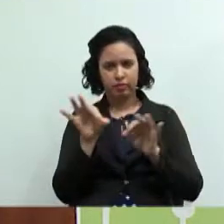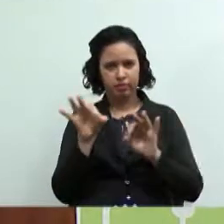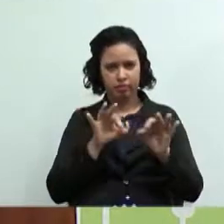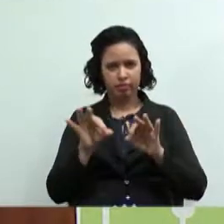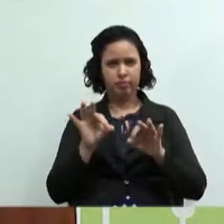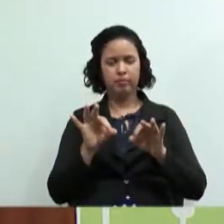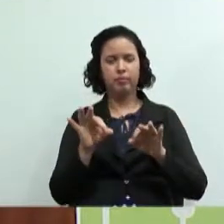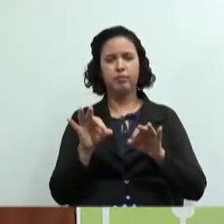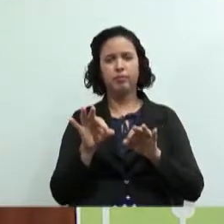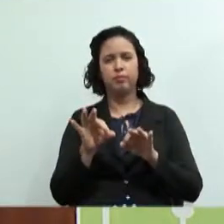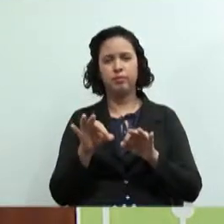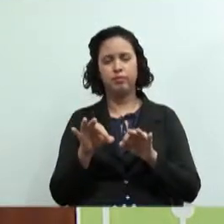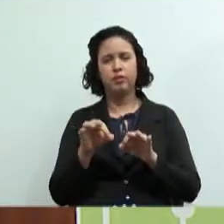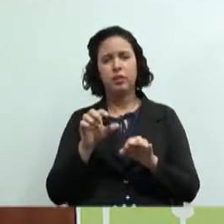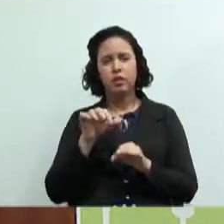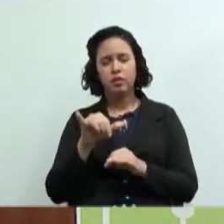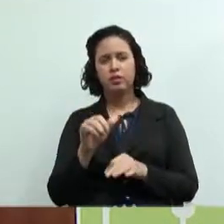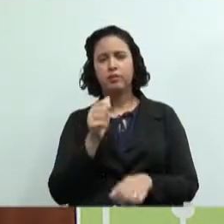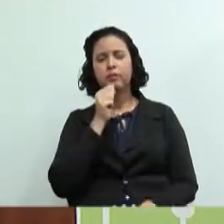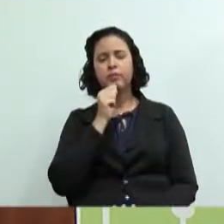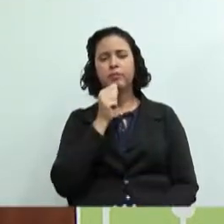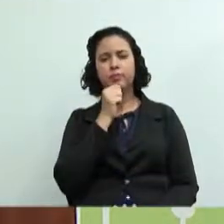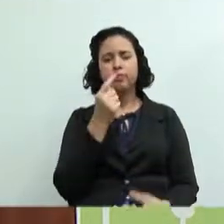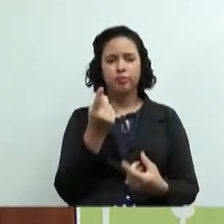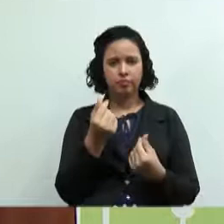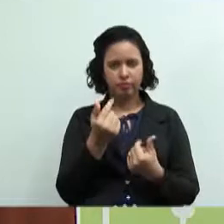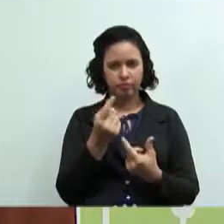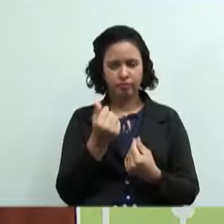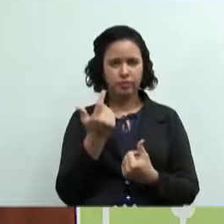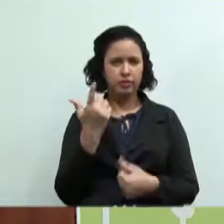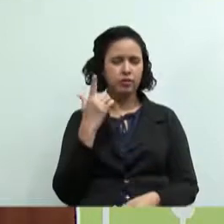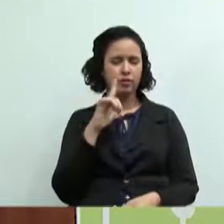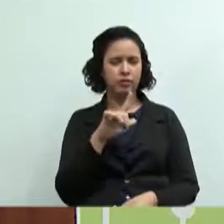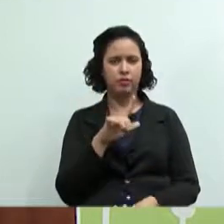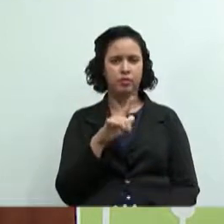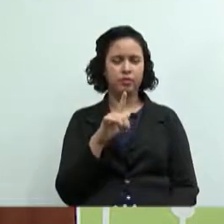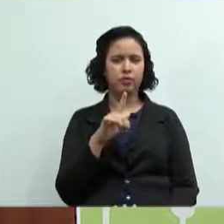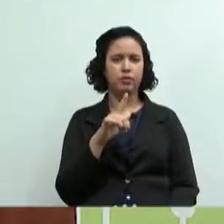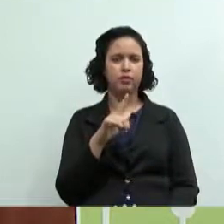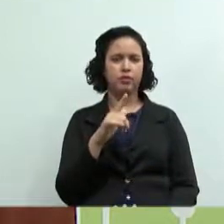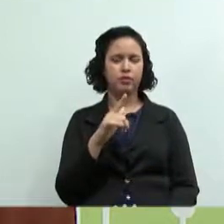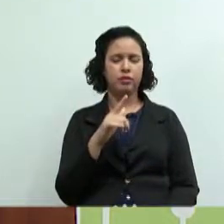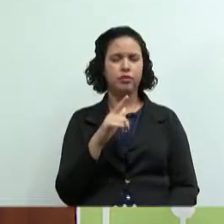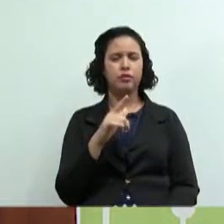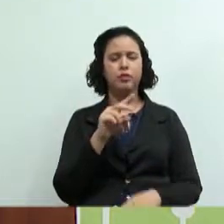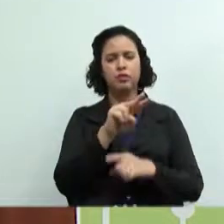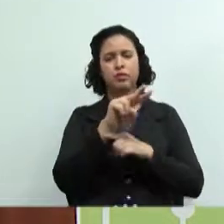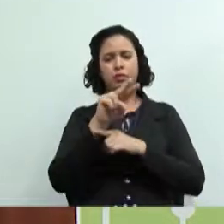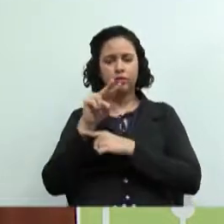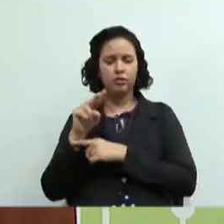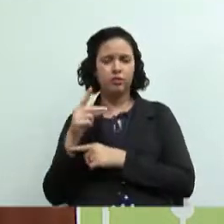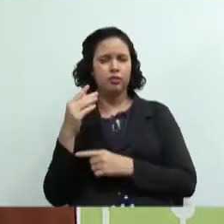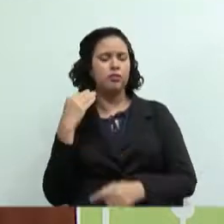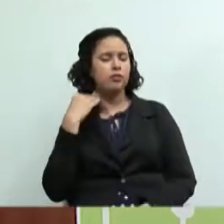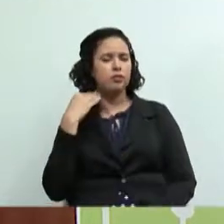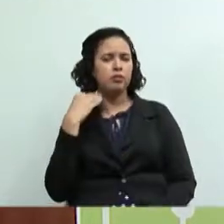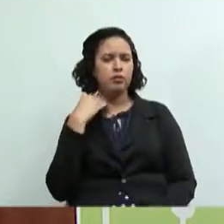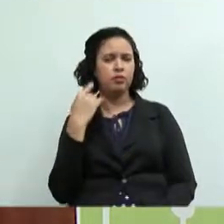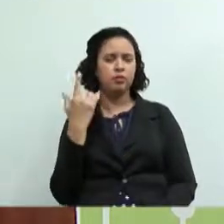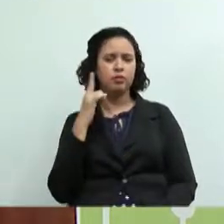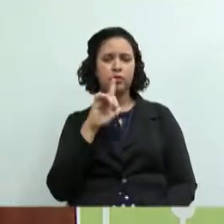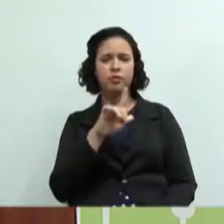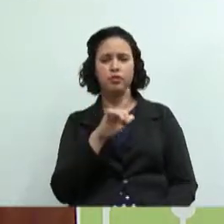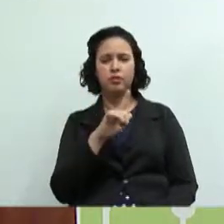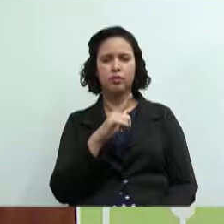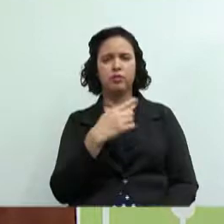organizam se eles não tiverem recursos. Eles conseguem financiamento para adquirir os meios de produção. O que